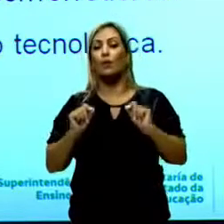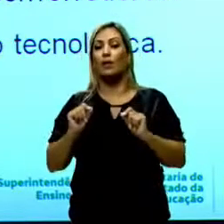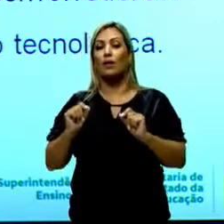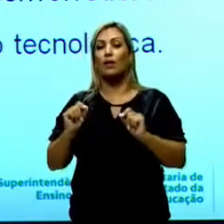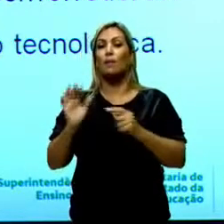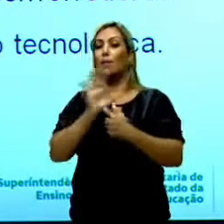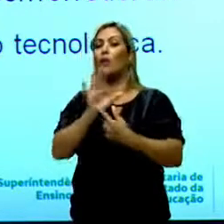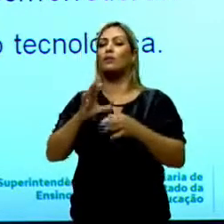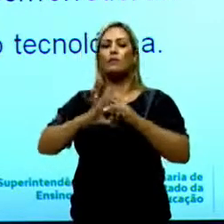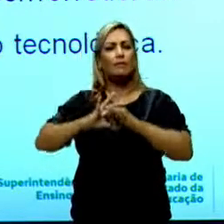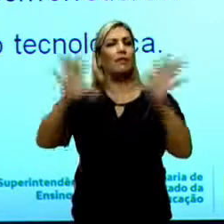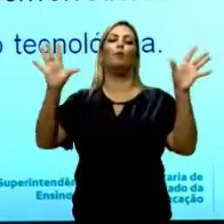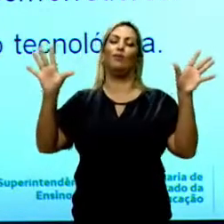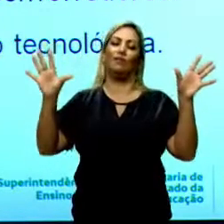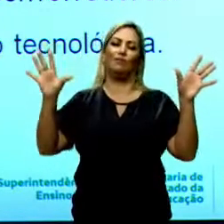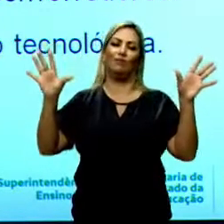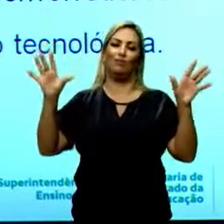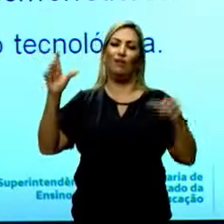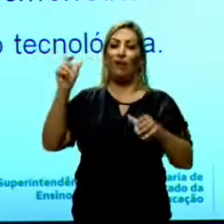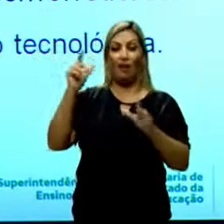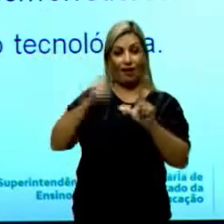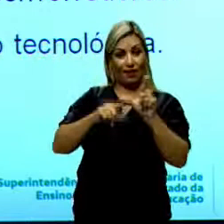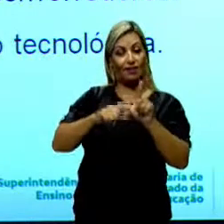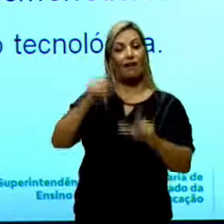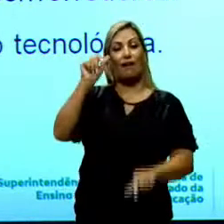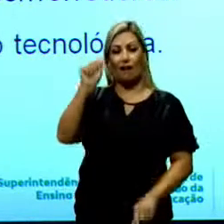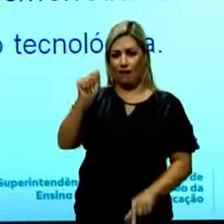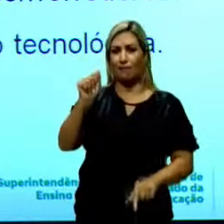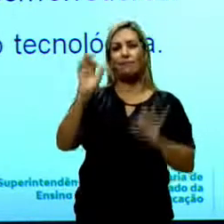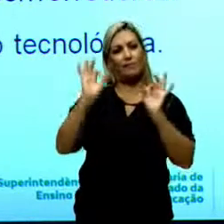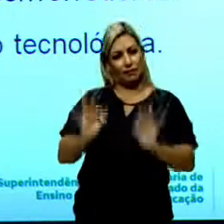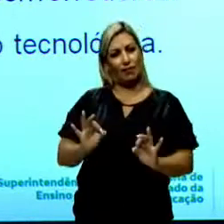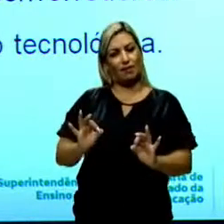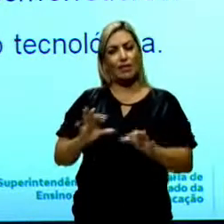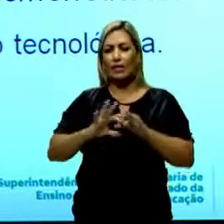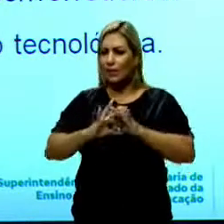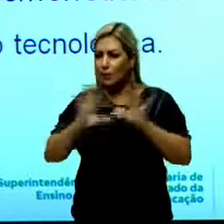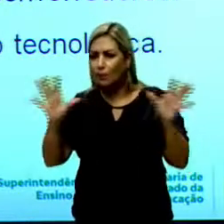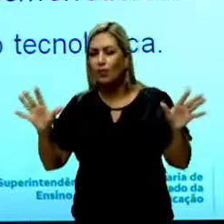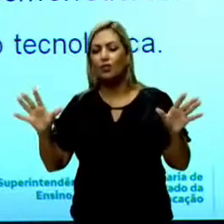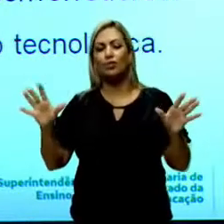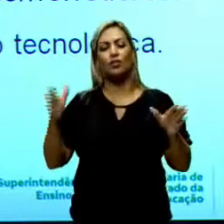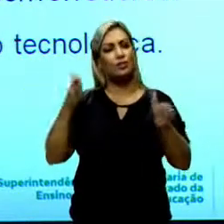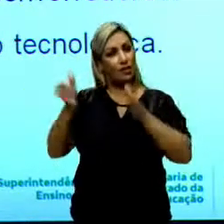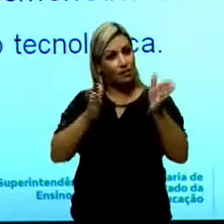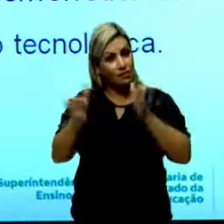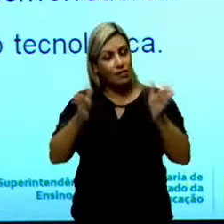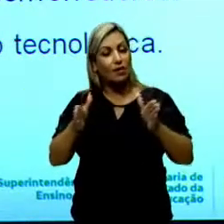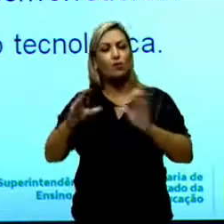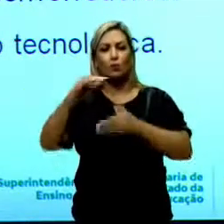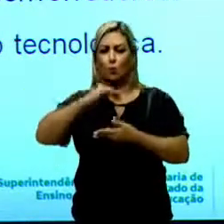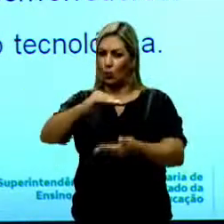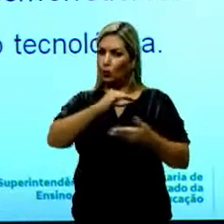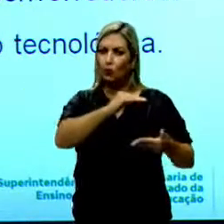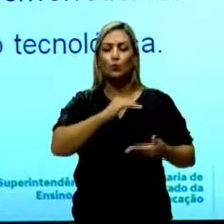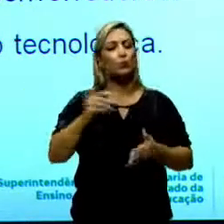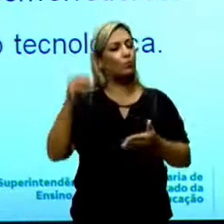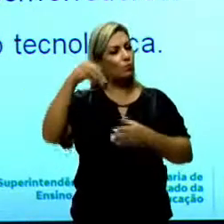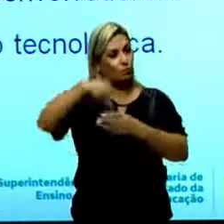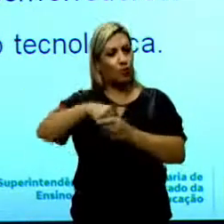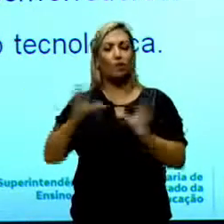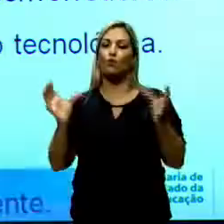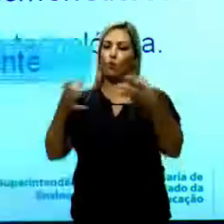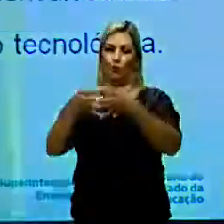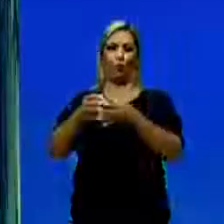de uma democratização. Então, a alternativa, letra A, democratiza o acesso dos produtos construídos